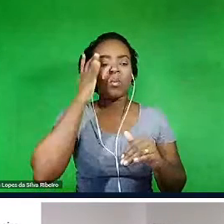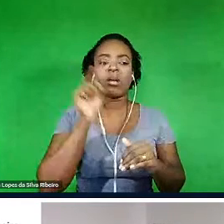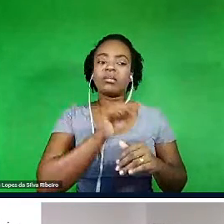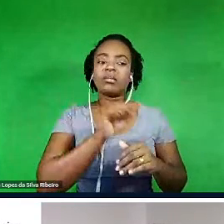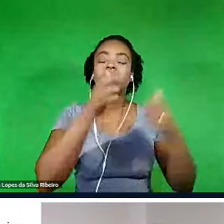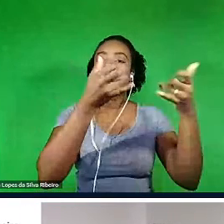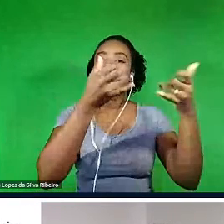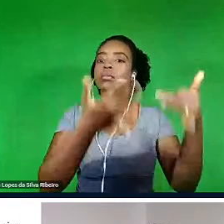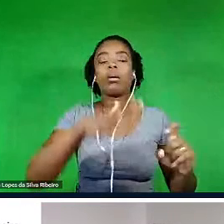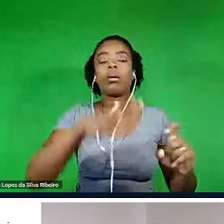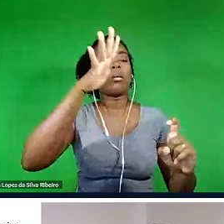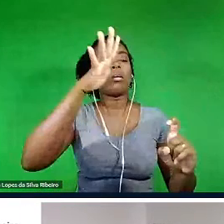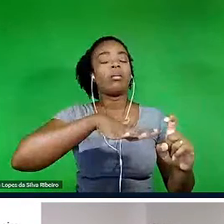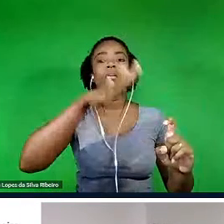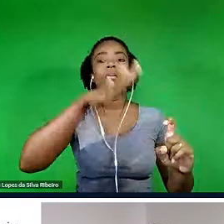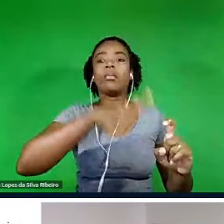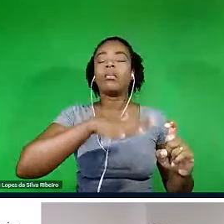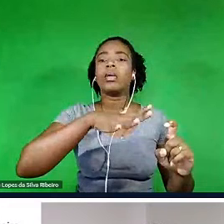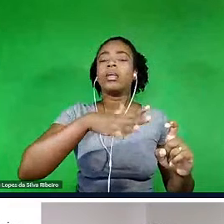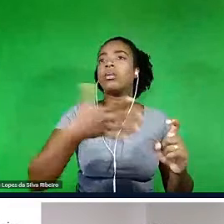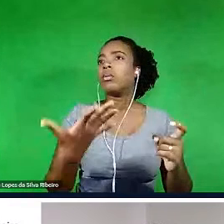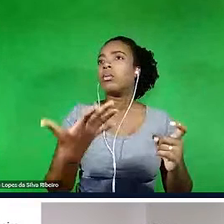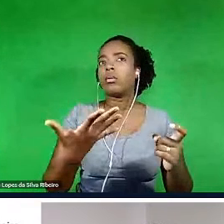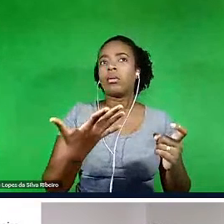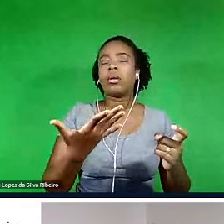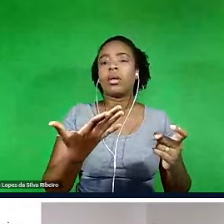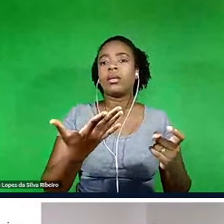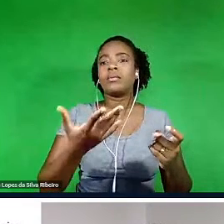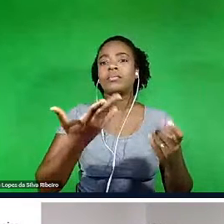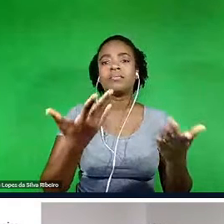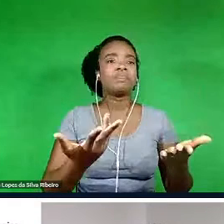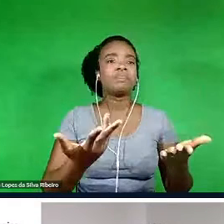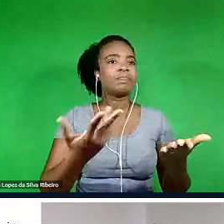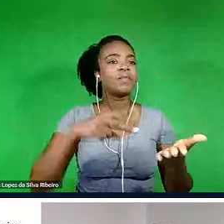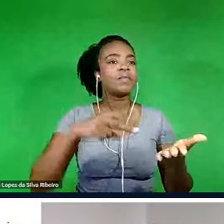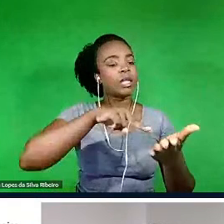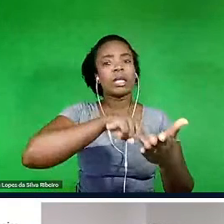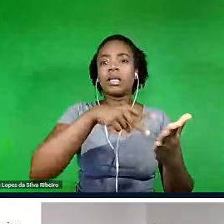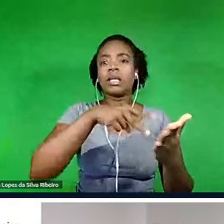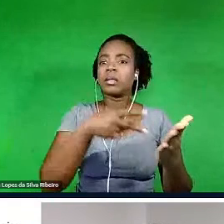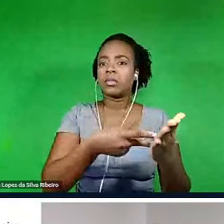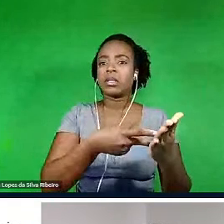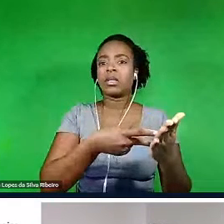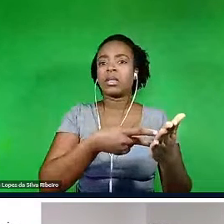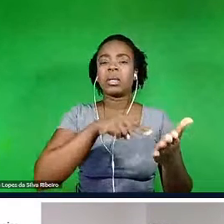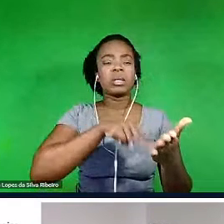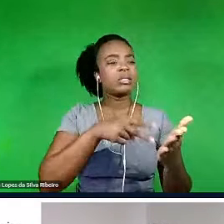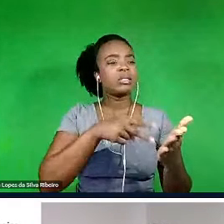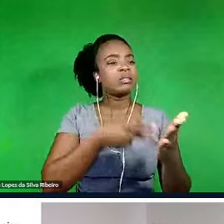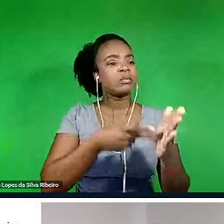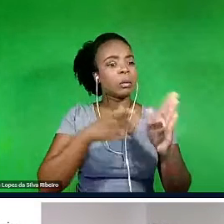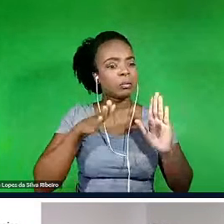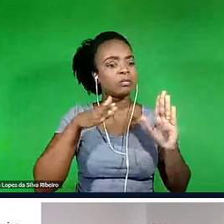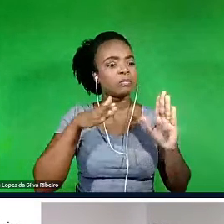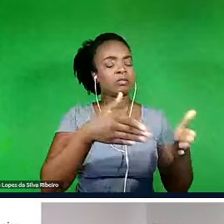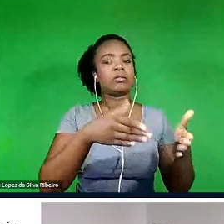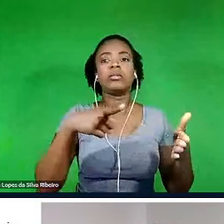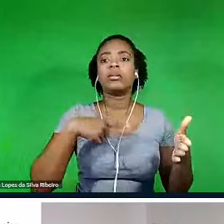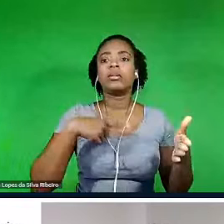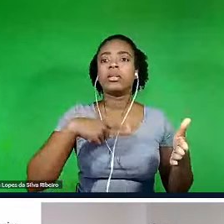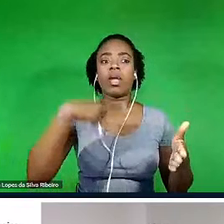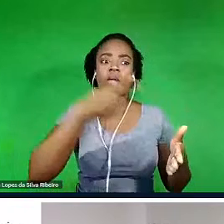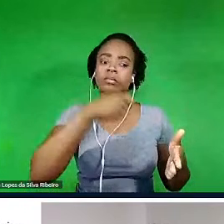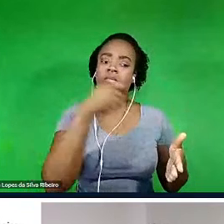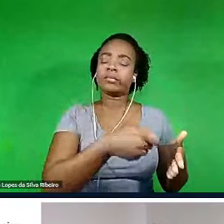ele possui interpretações, é, meio definitivas, e eu não, não tenho muito essa proximidade, especialmente